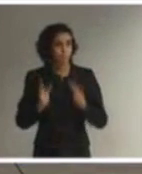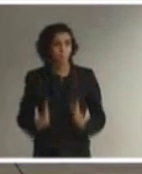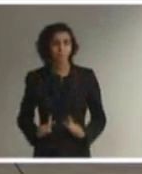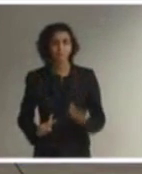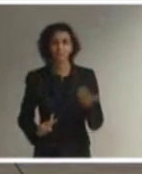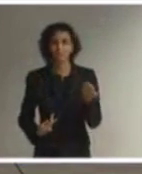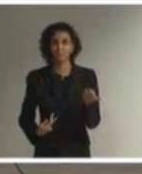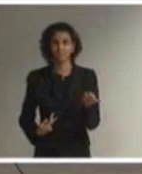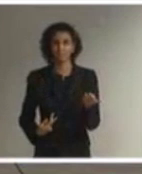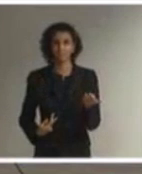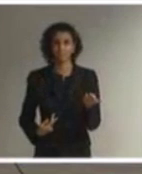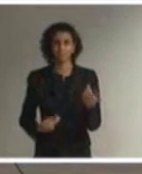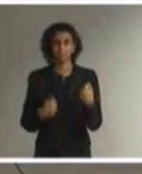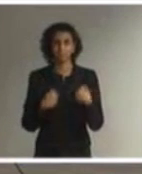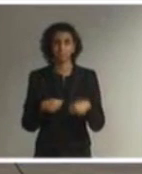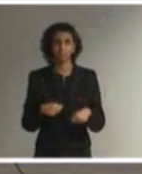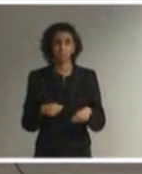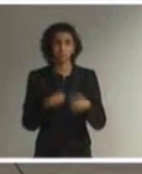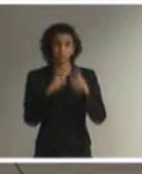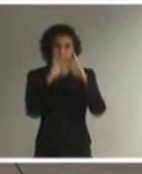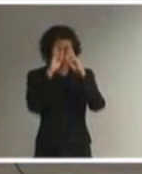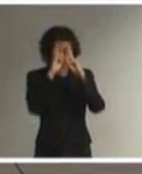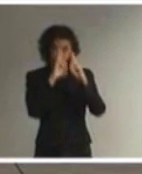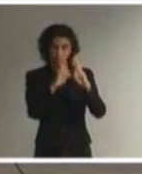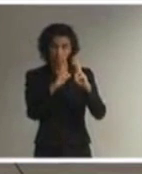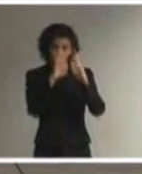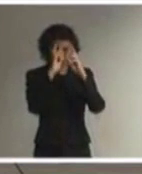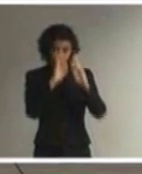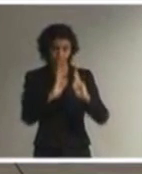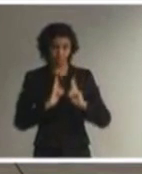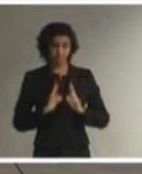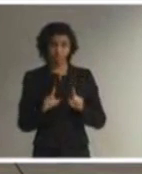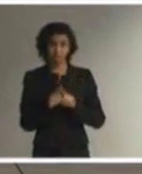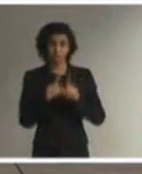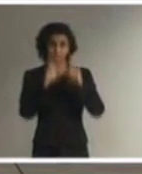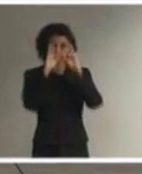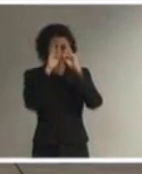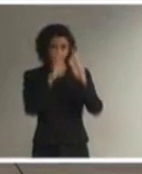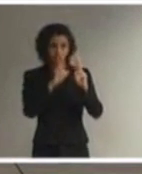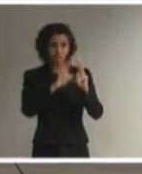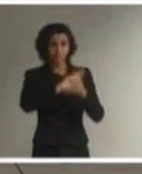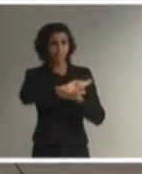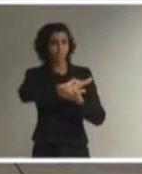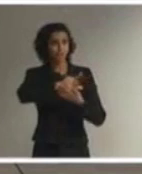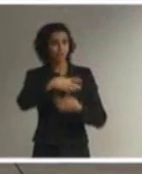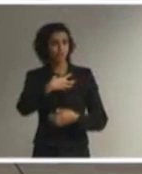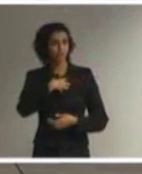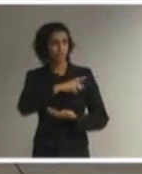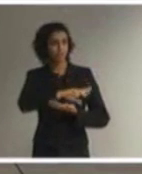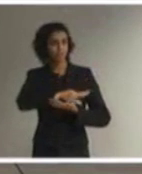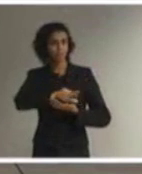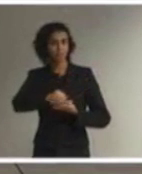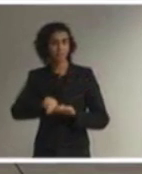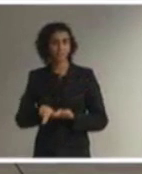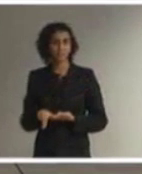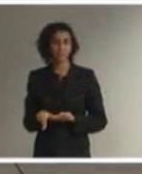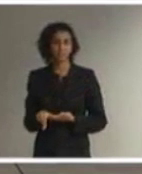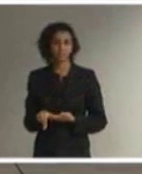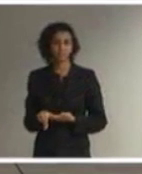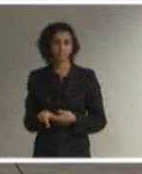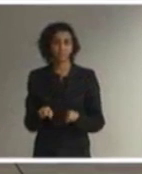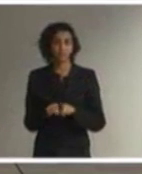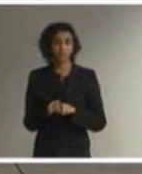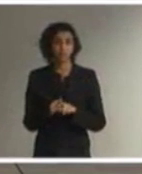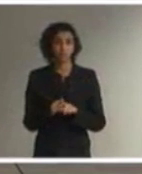tenha o respeito o respeito à sua diferença e acima de tudo que seja